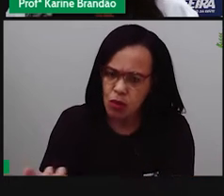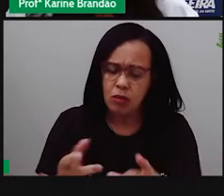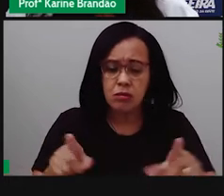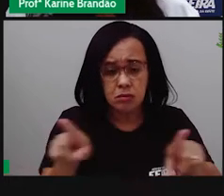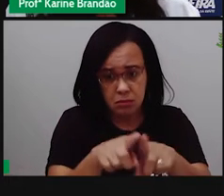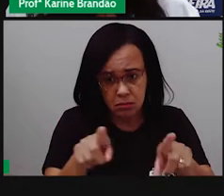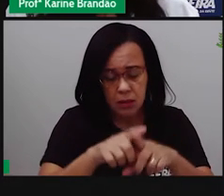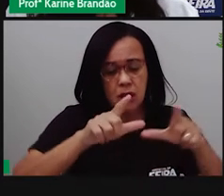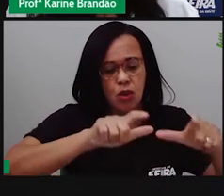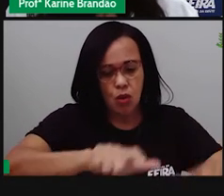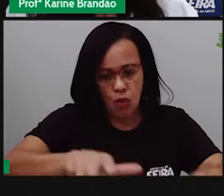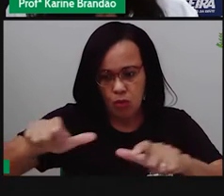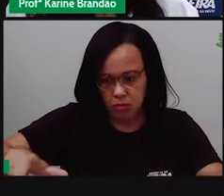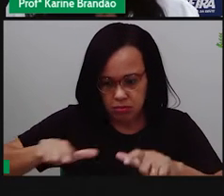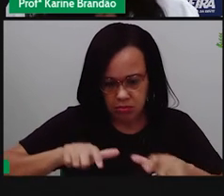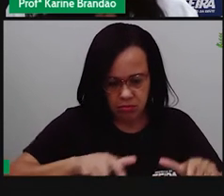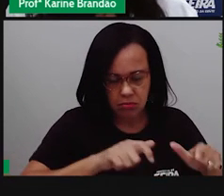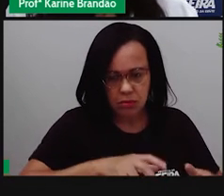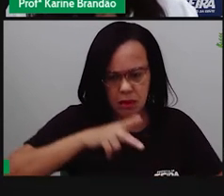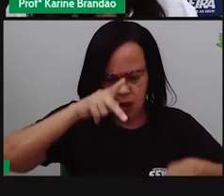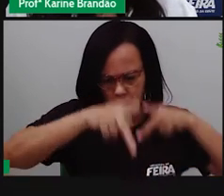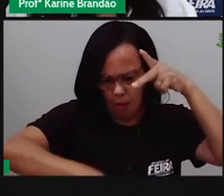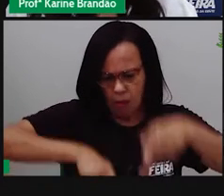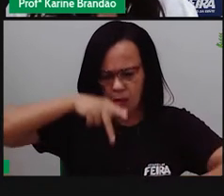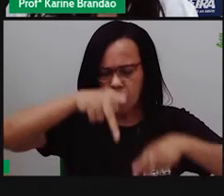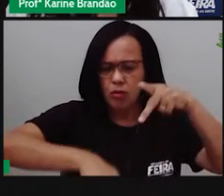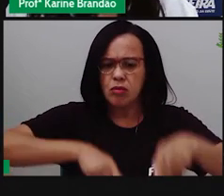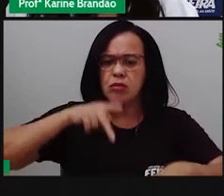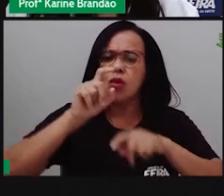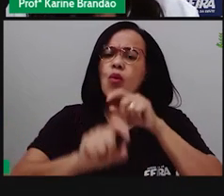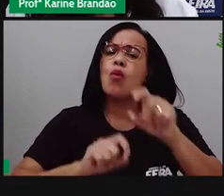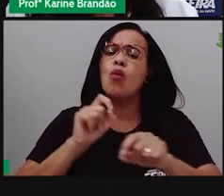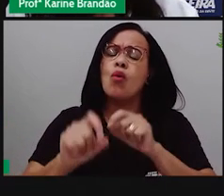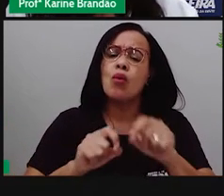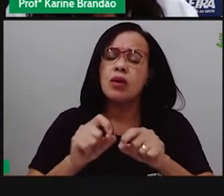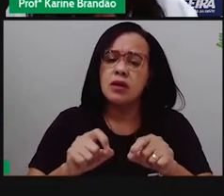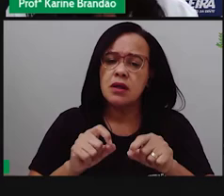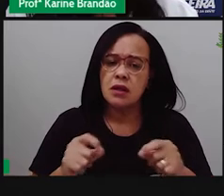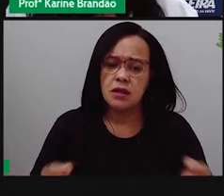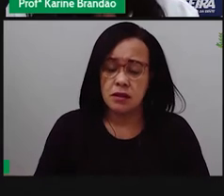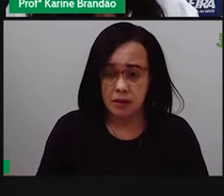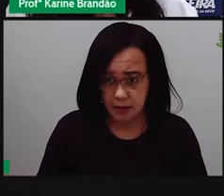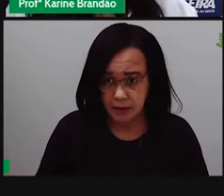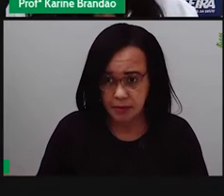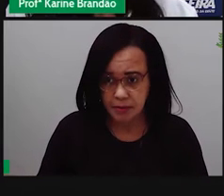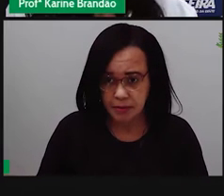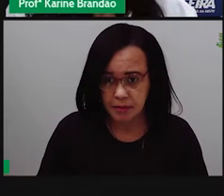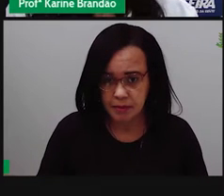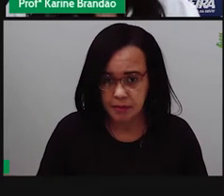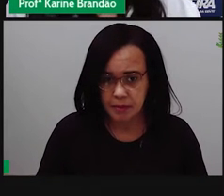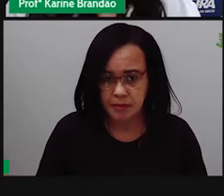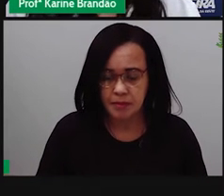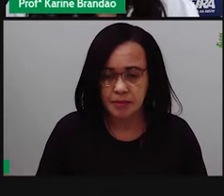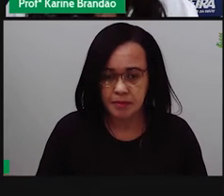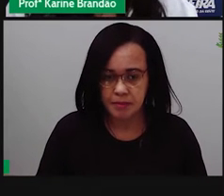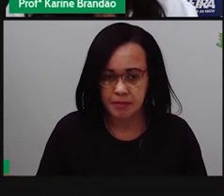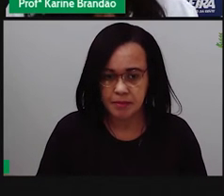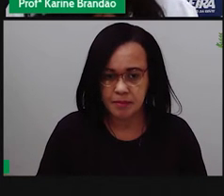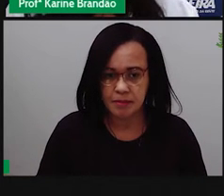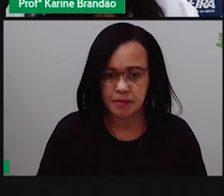populações, elas vão sempre ter, e as espécies, elas vão ter